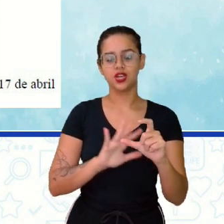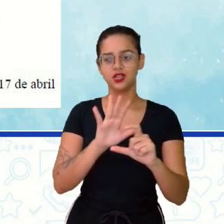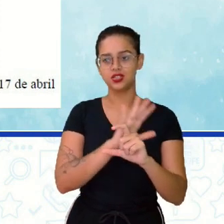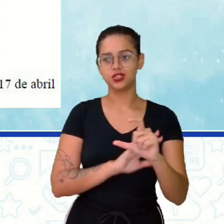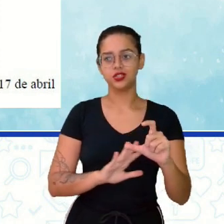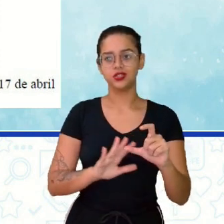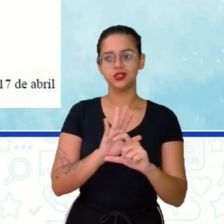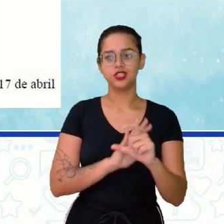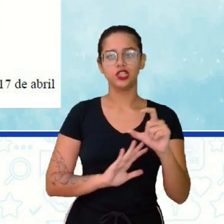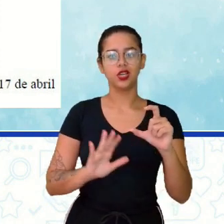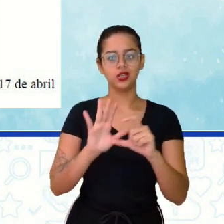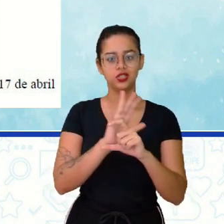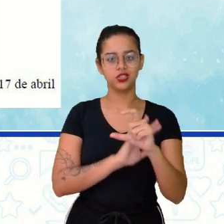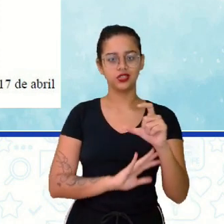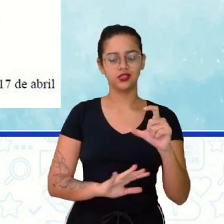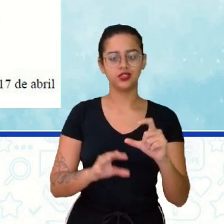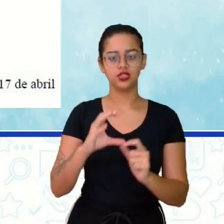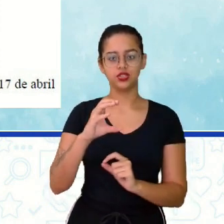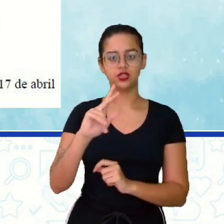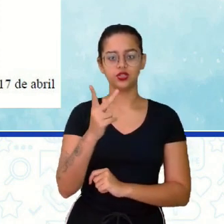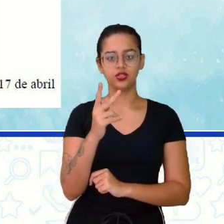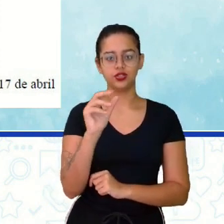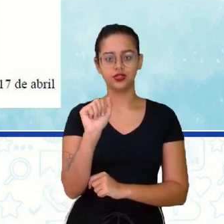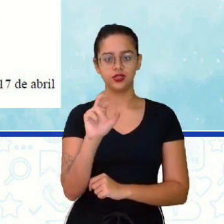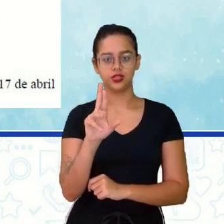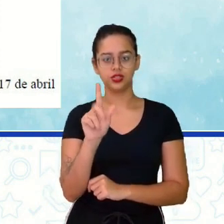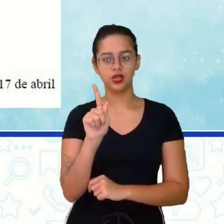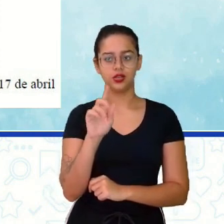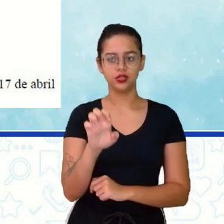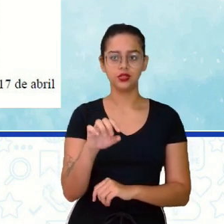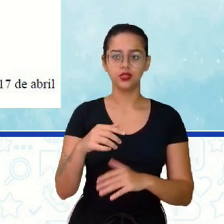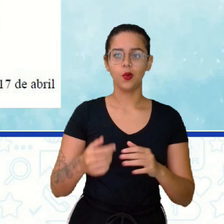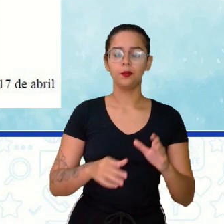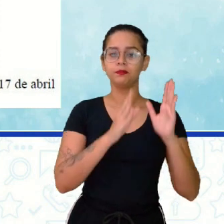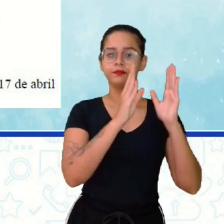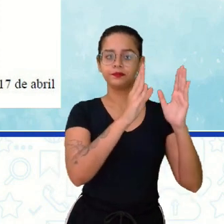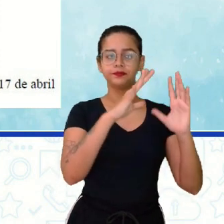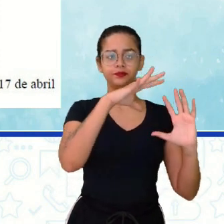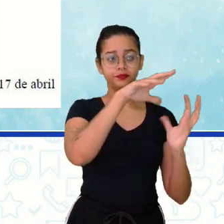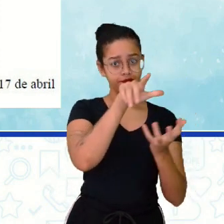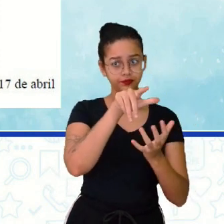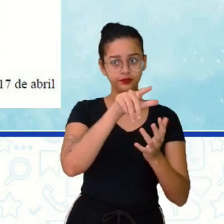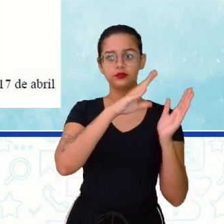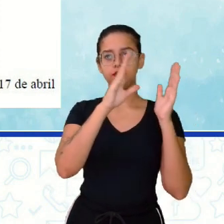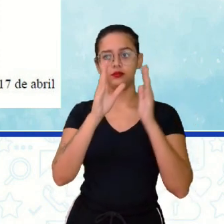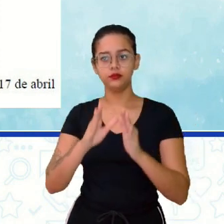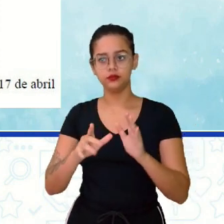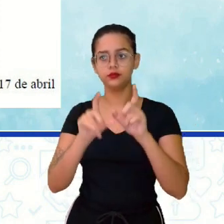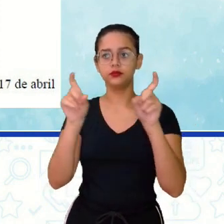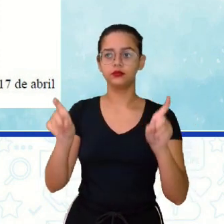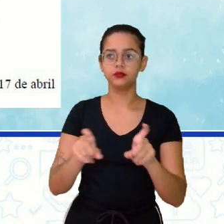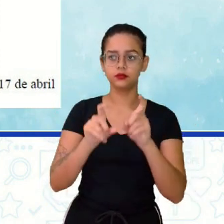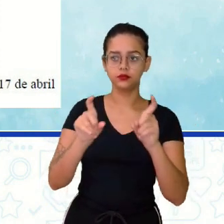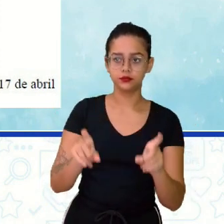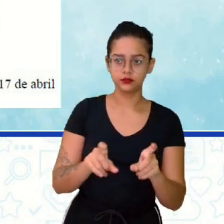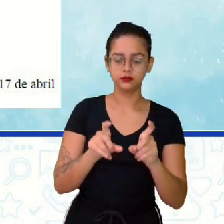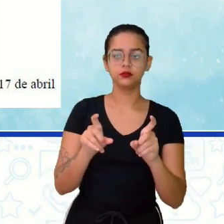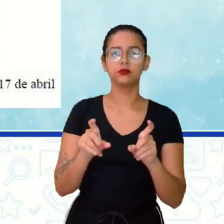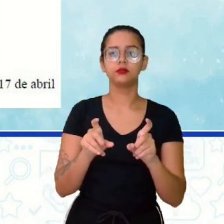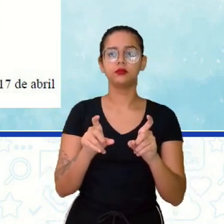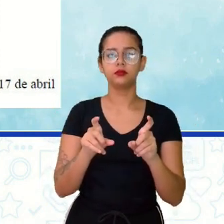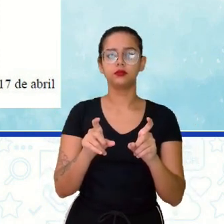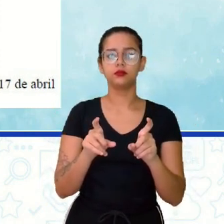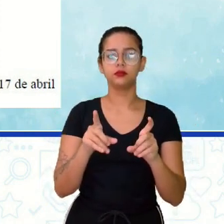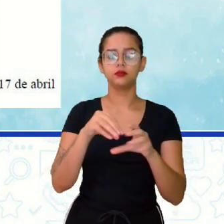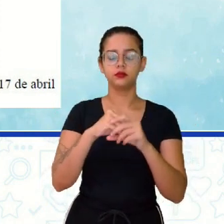massa, que não precisa ter diálogo nenhum, você já entende, né? Então, no primeiro quadrinho, a gente vê o planeta Terra. No segundo quadrinho, o planeta Terra,